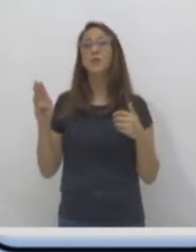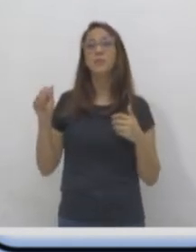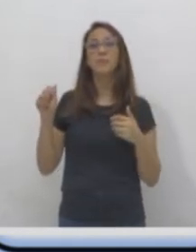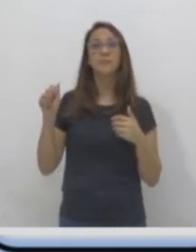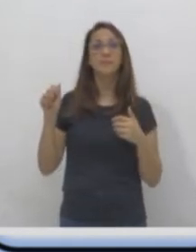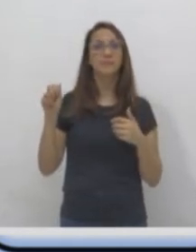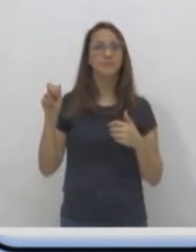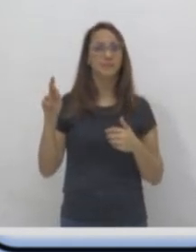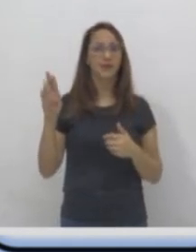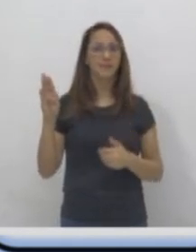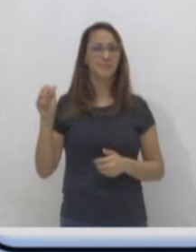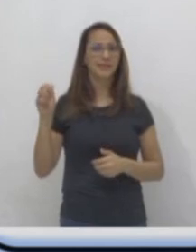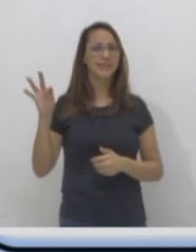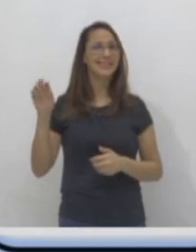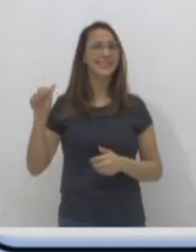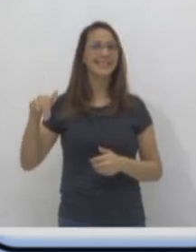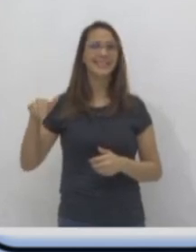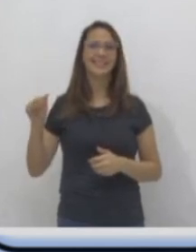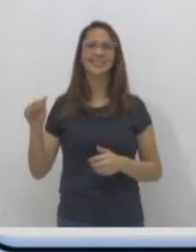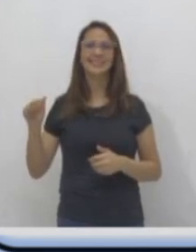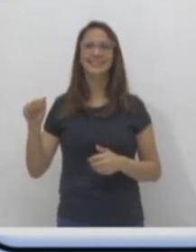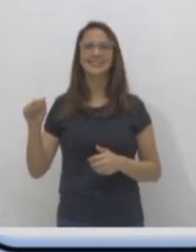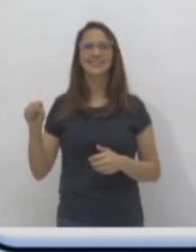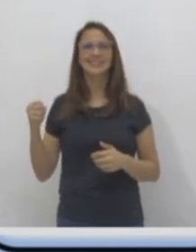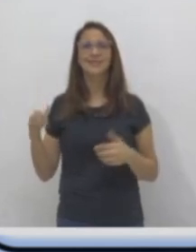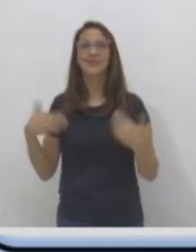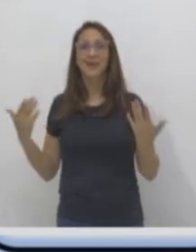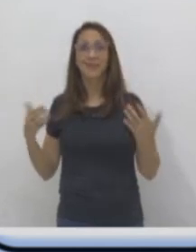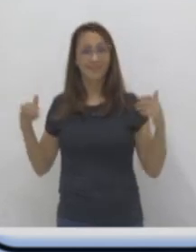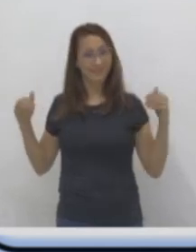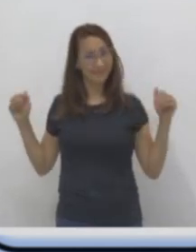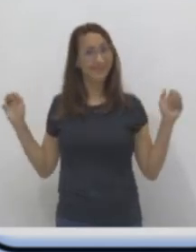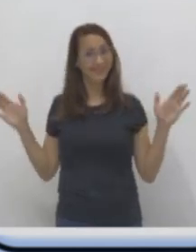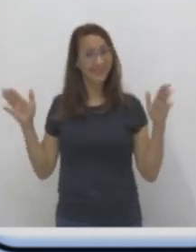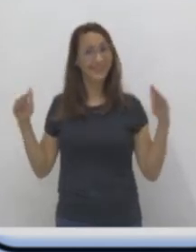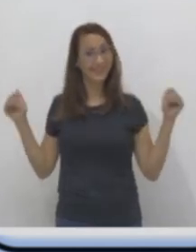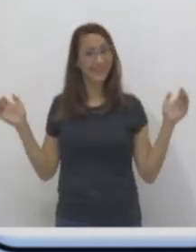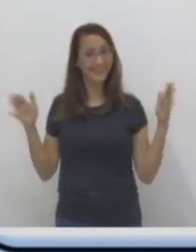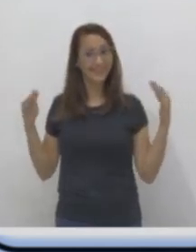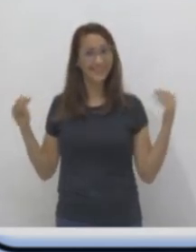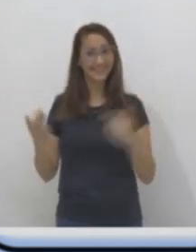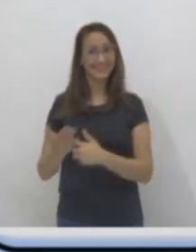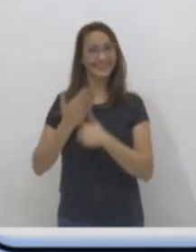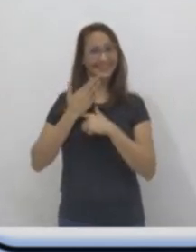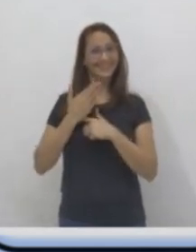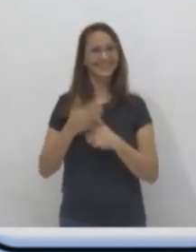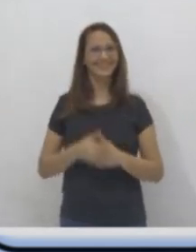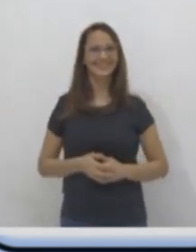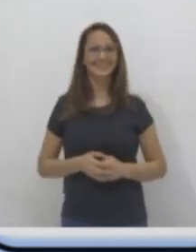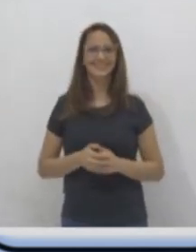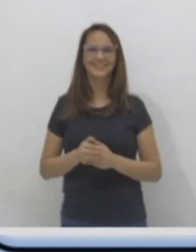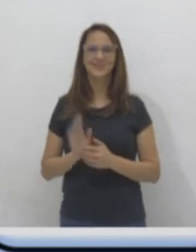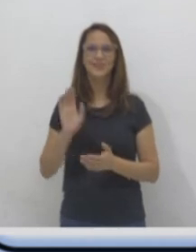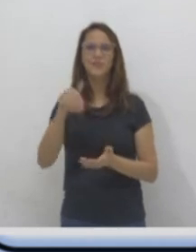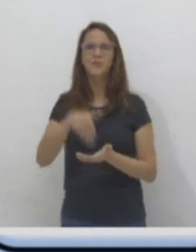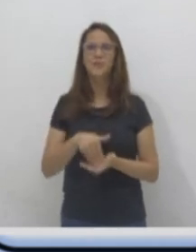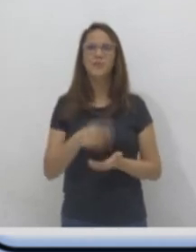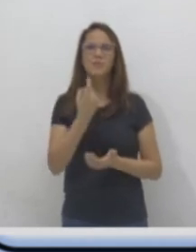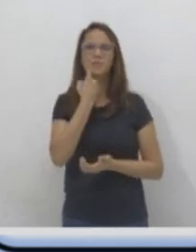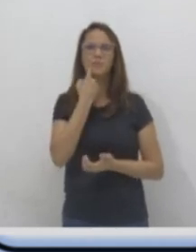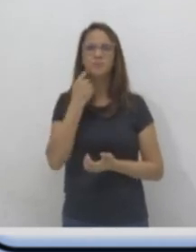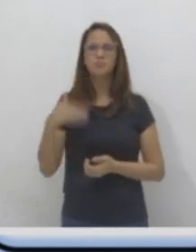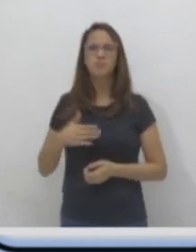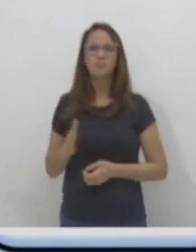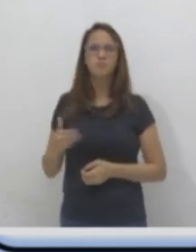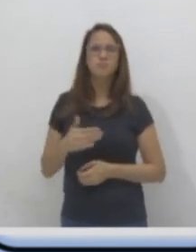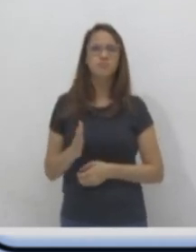Das asas, show de bola, gostei de ver, garotinho, criançada. E vamos terminar então a atividade aqui com mais essa. E o peixe, peixinho,